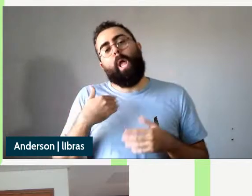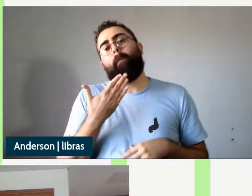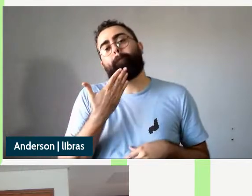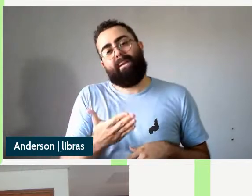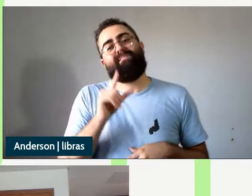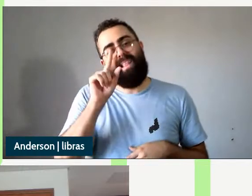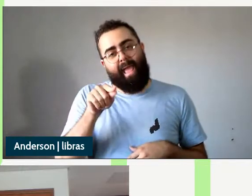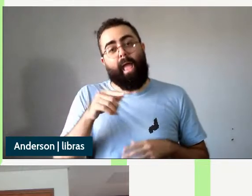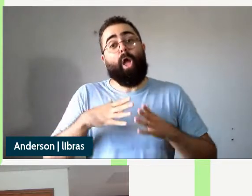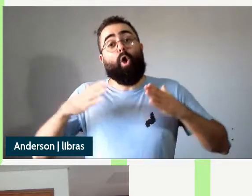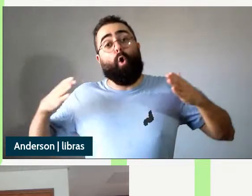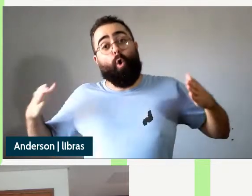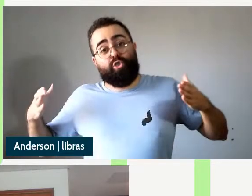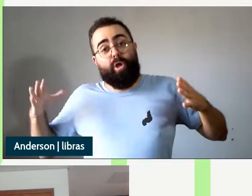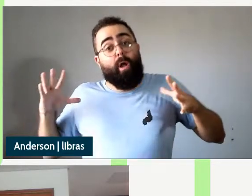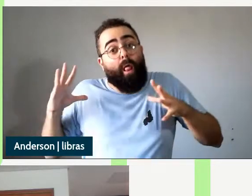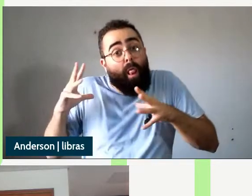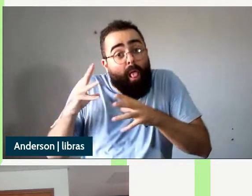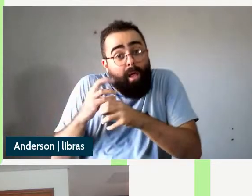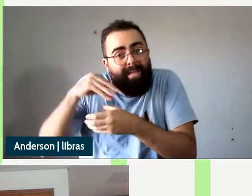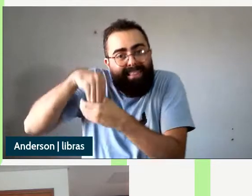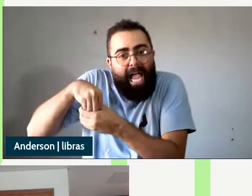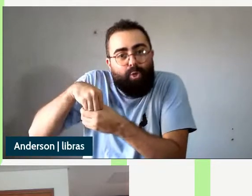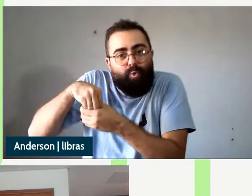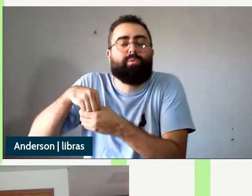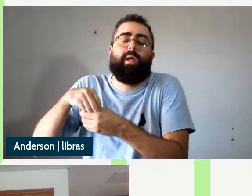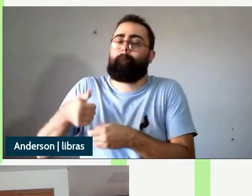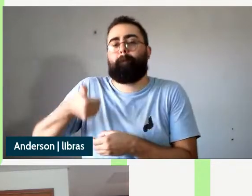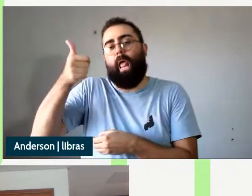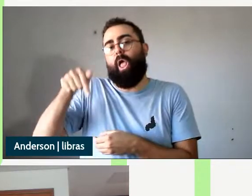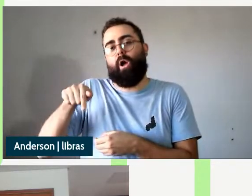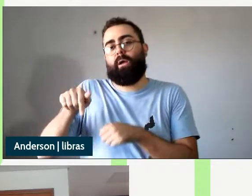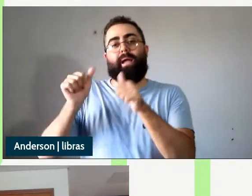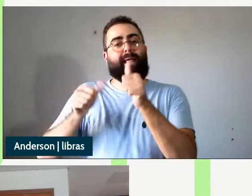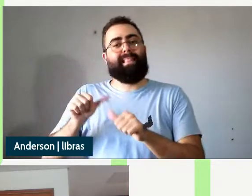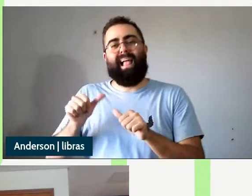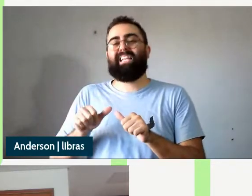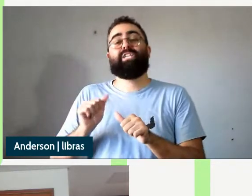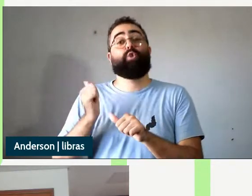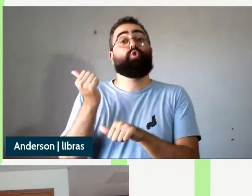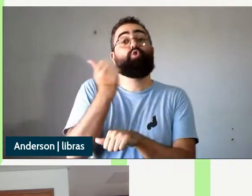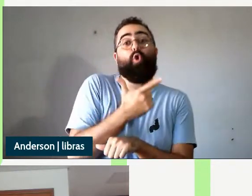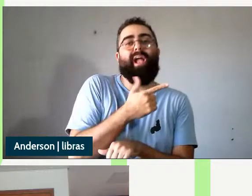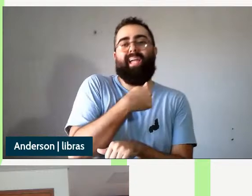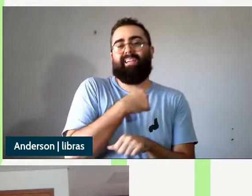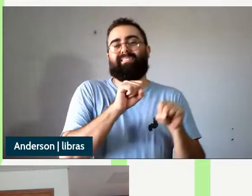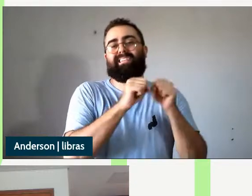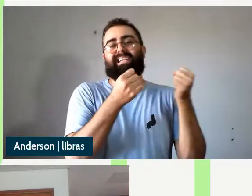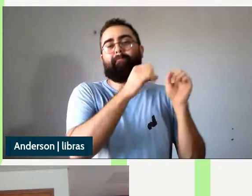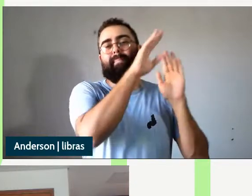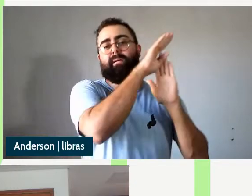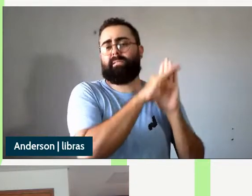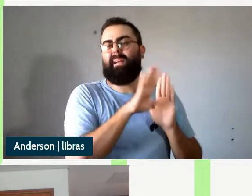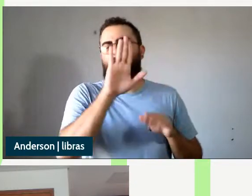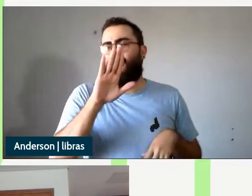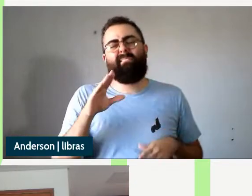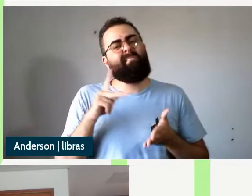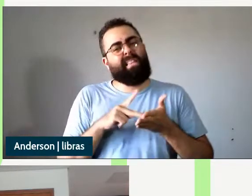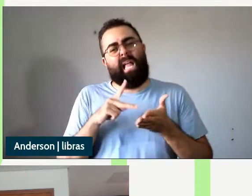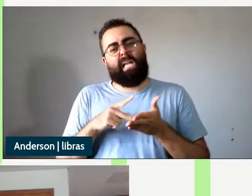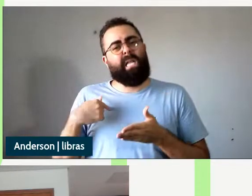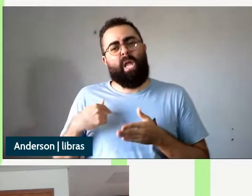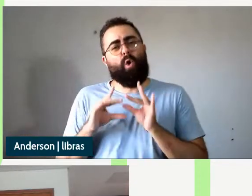continente e coisa contida né container e coisa contida mas em termos de decomposição de predicados não não tentei